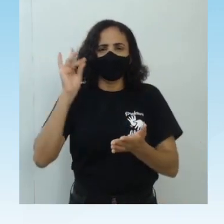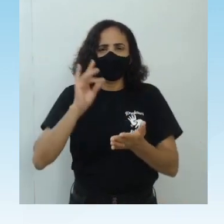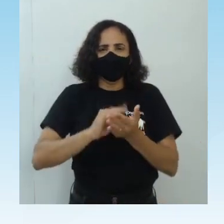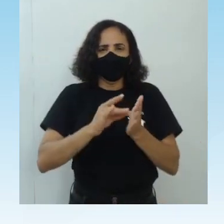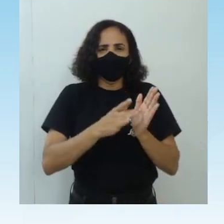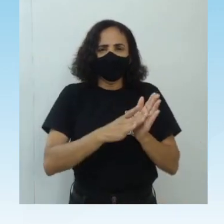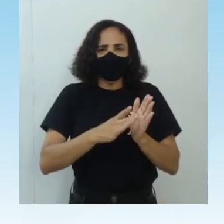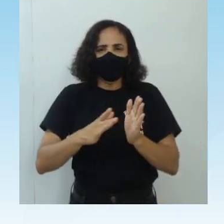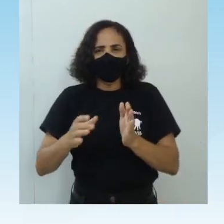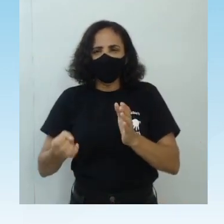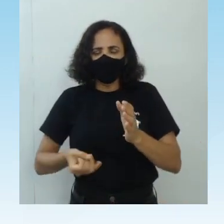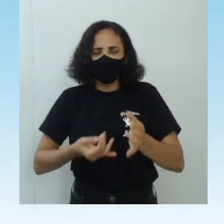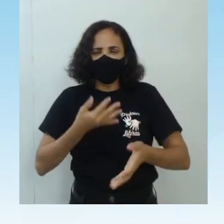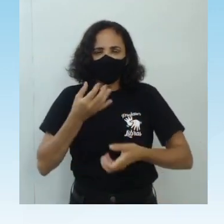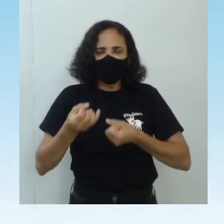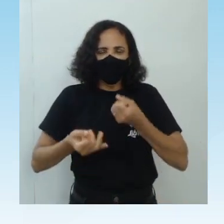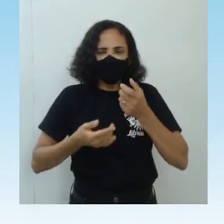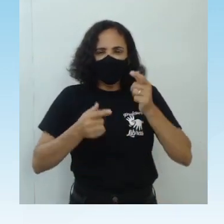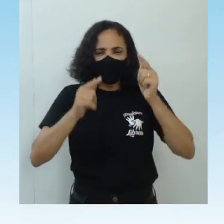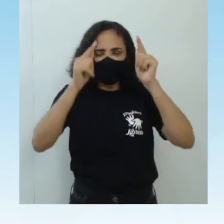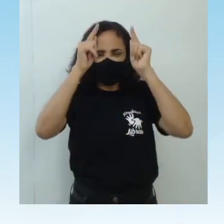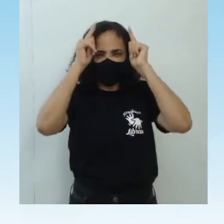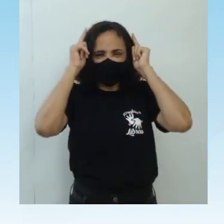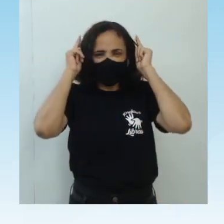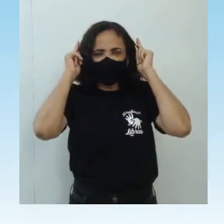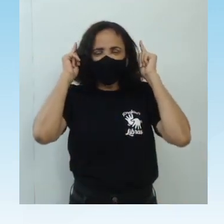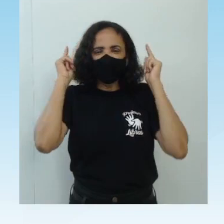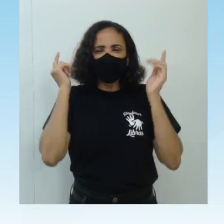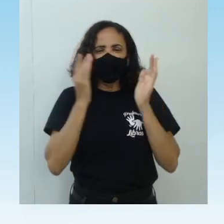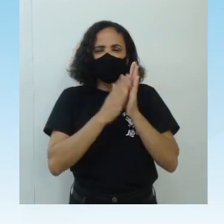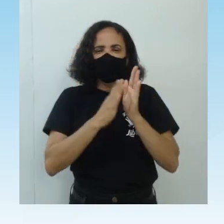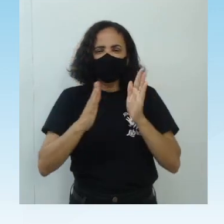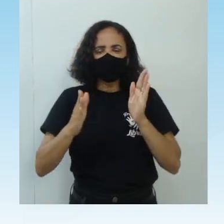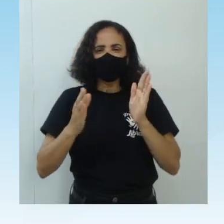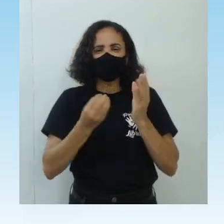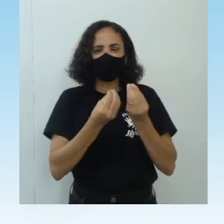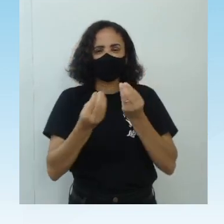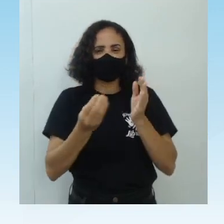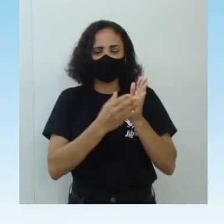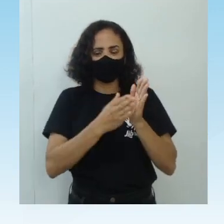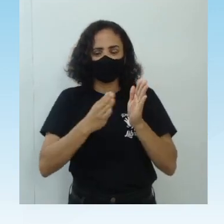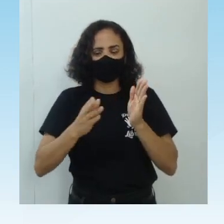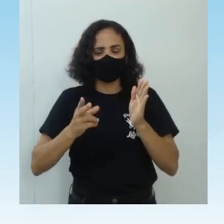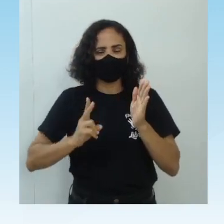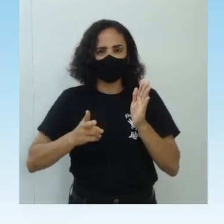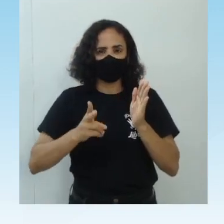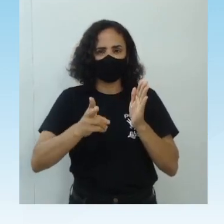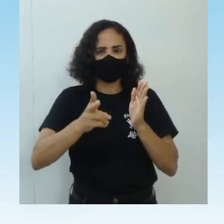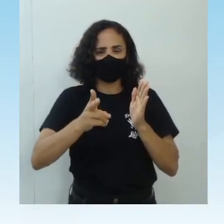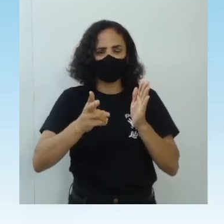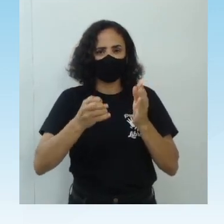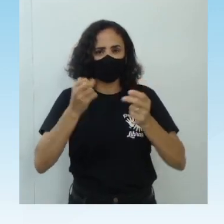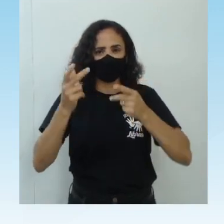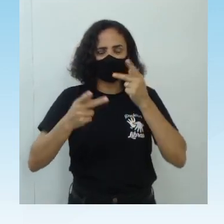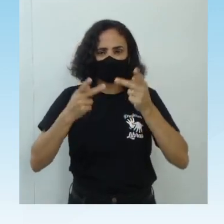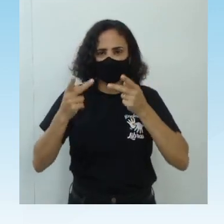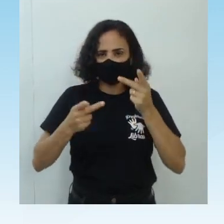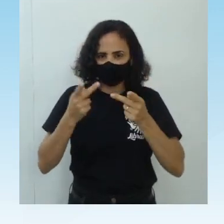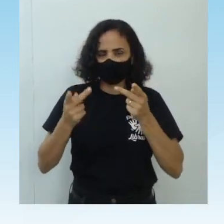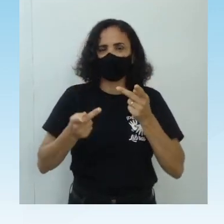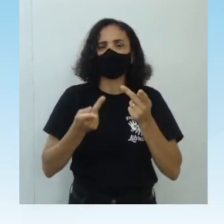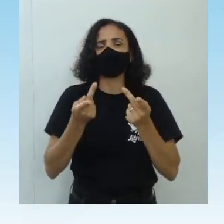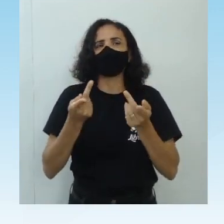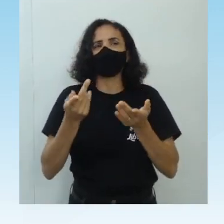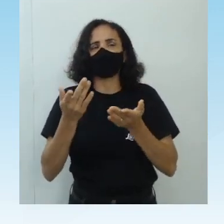escritos por poetas gregos, um discurso que vai atingir as esferas da vida, muitas vezes vai falar sobre questões de